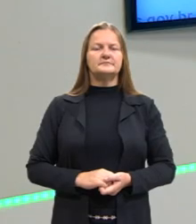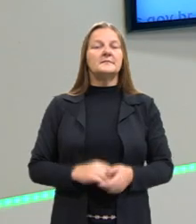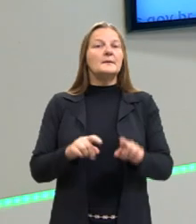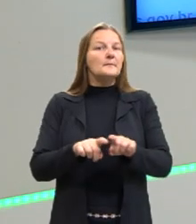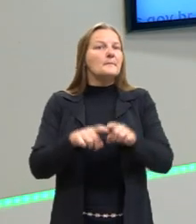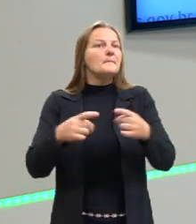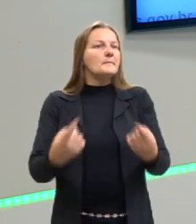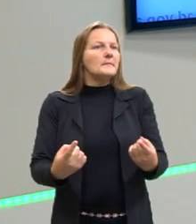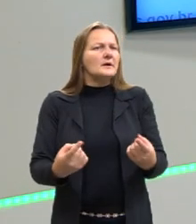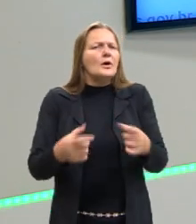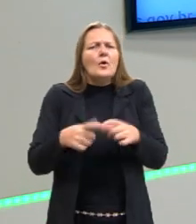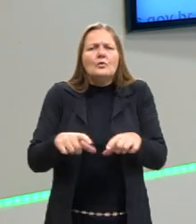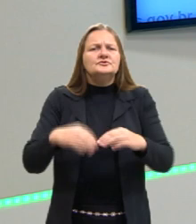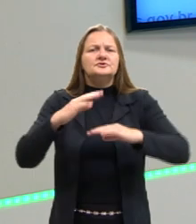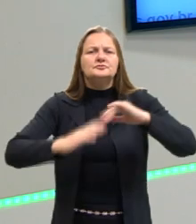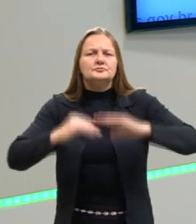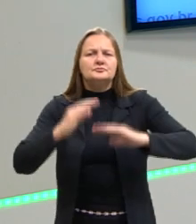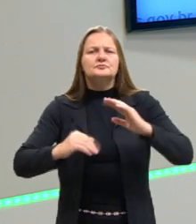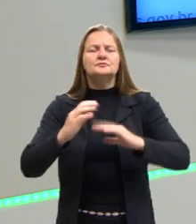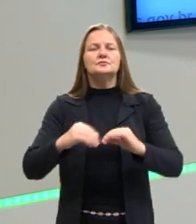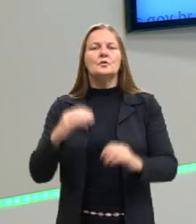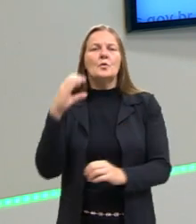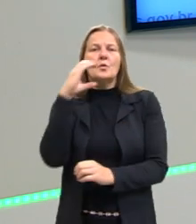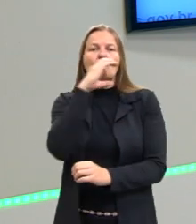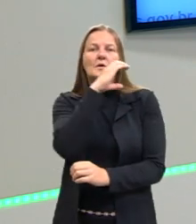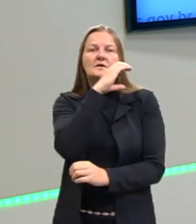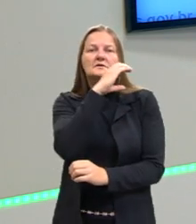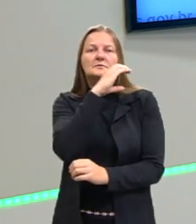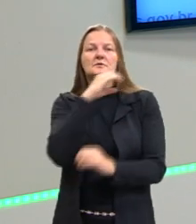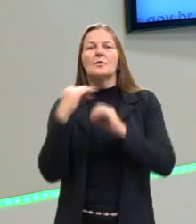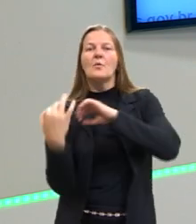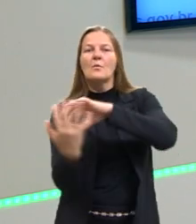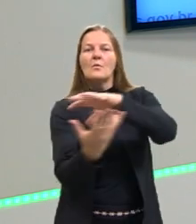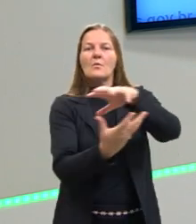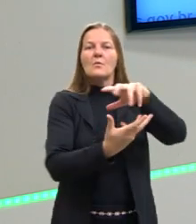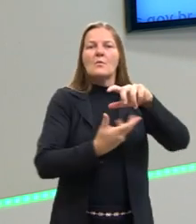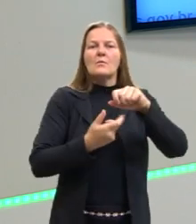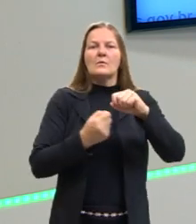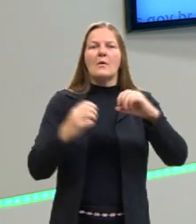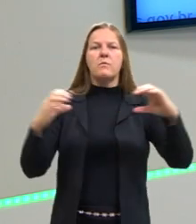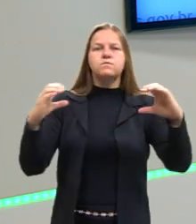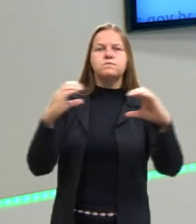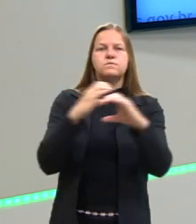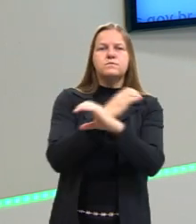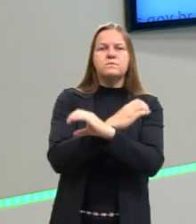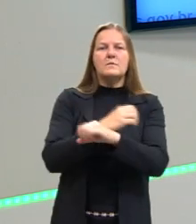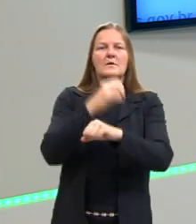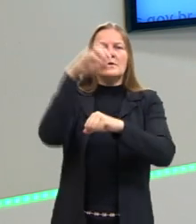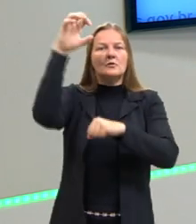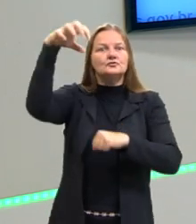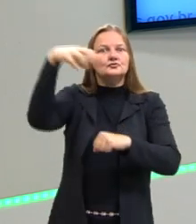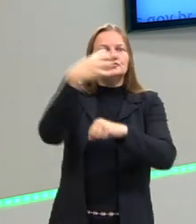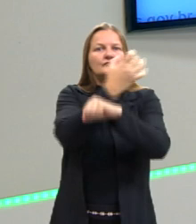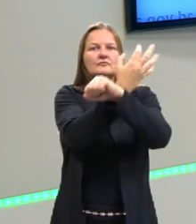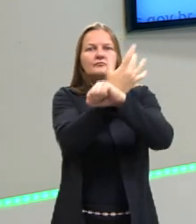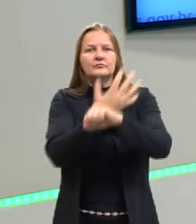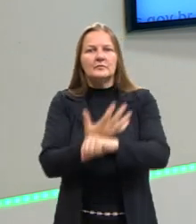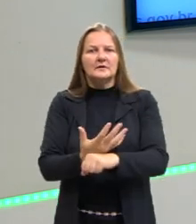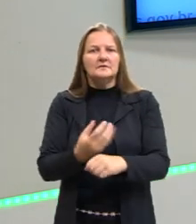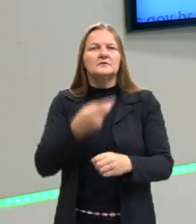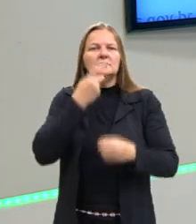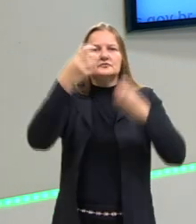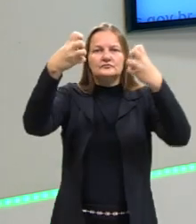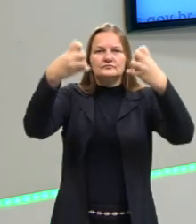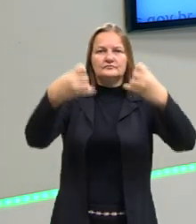Mas, aonde se aplica o aquecimento global e a chuva ácida em tudo isso que a gente está falando? Como eu falei para